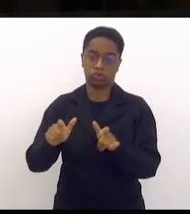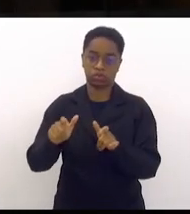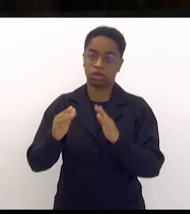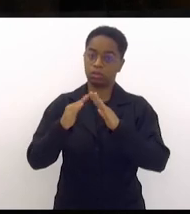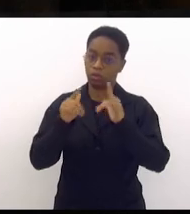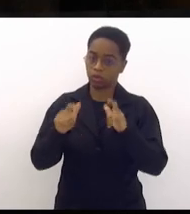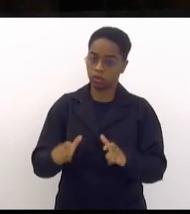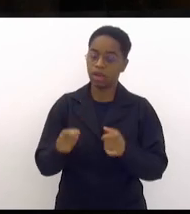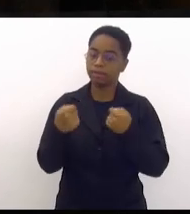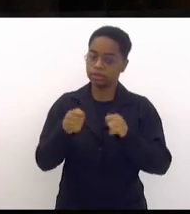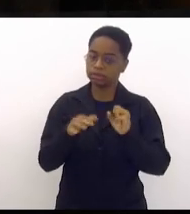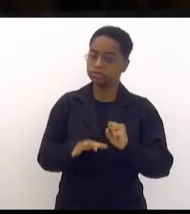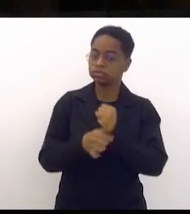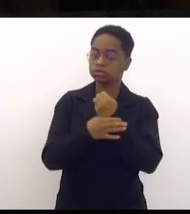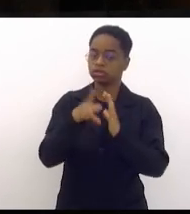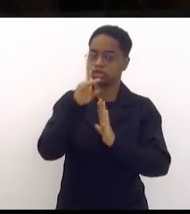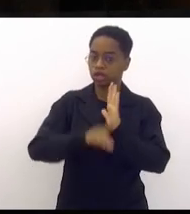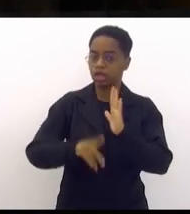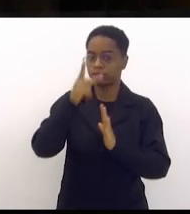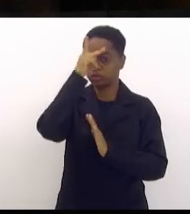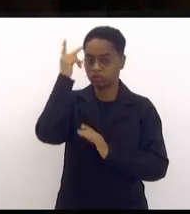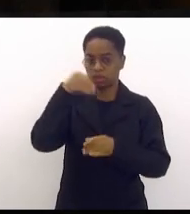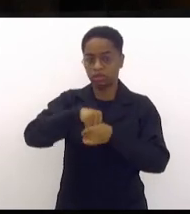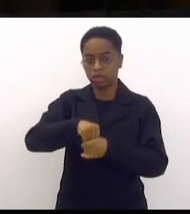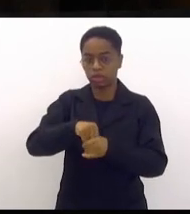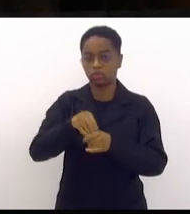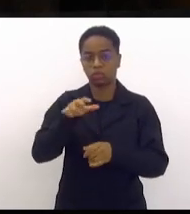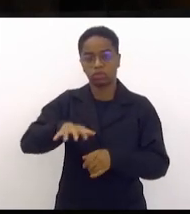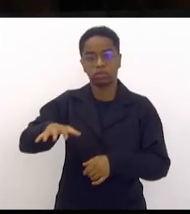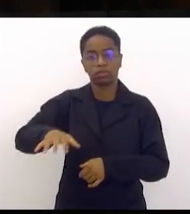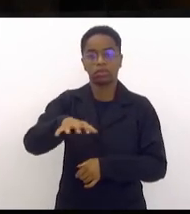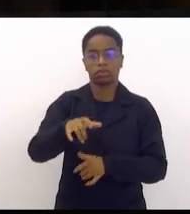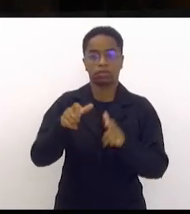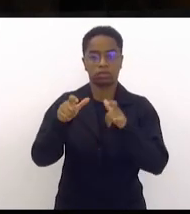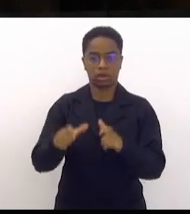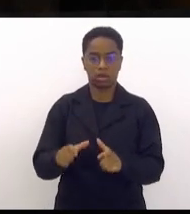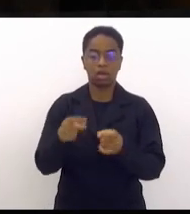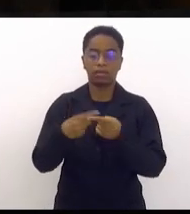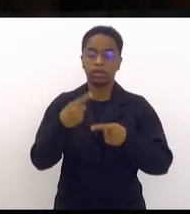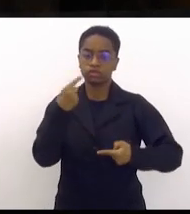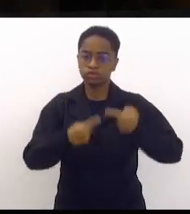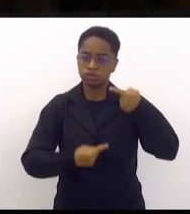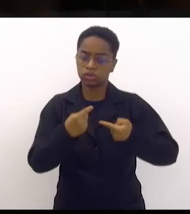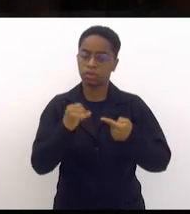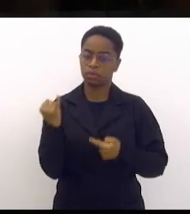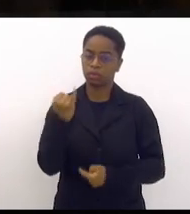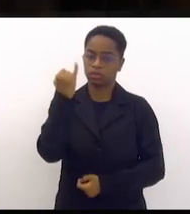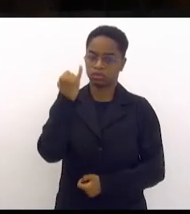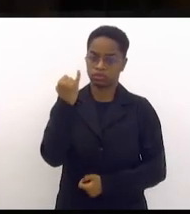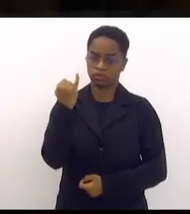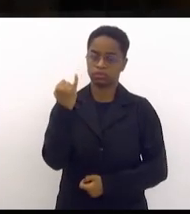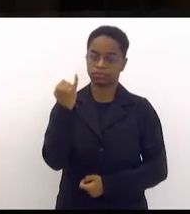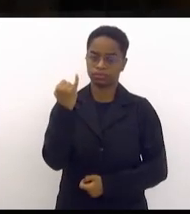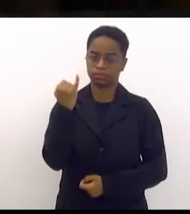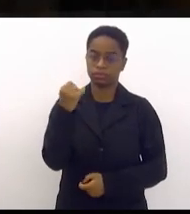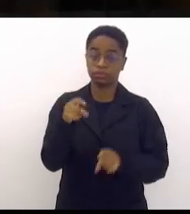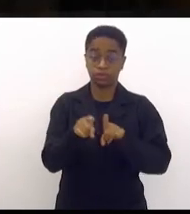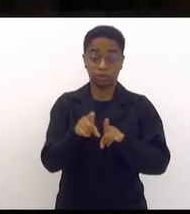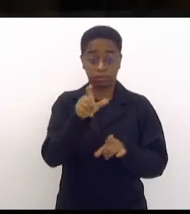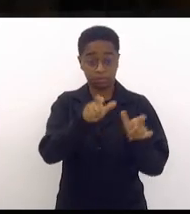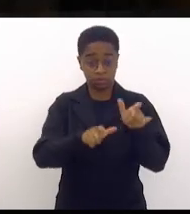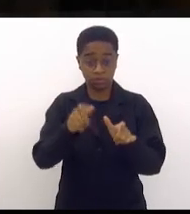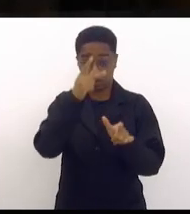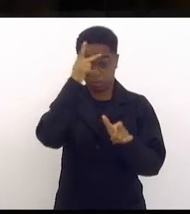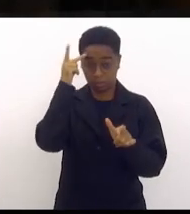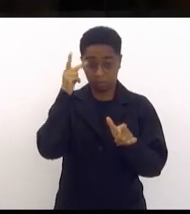garanta o direito dessas pessoas dentro desses territórios. Esse é um debate importante. E os moradores da